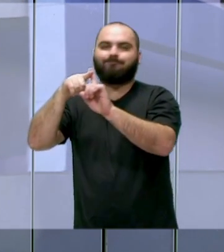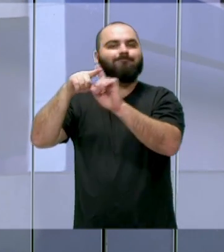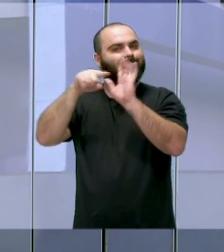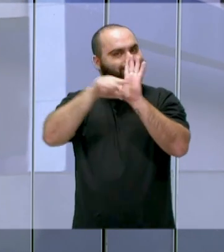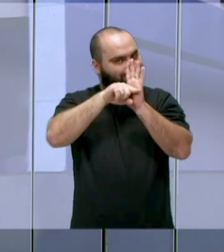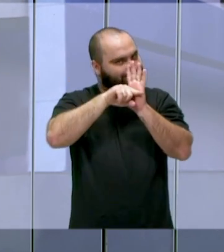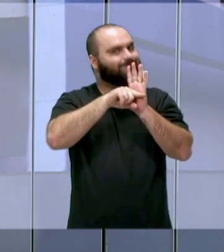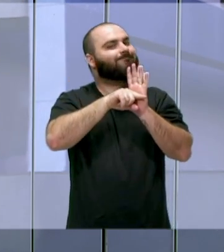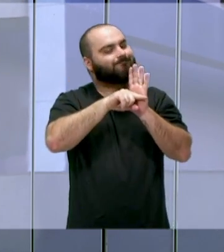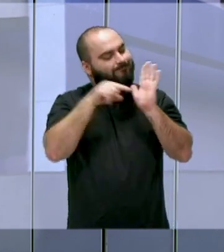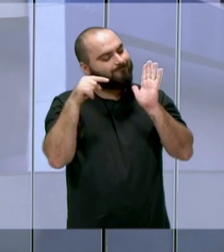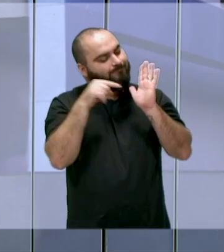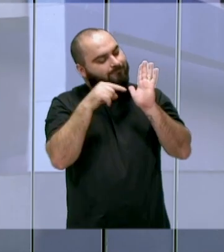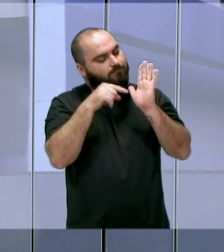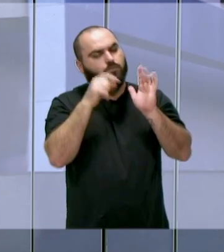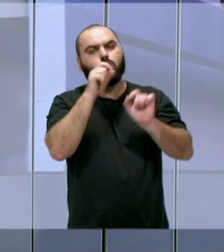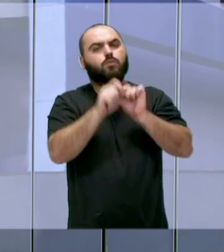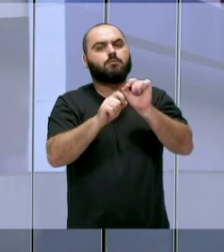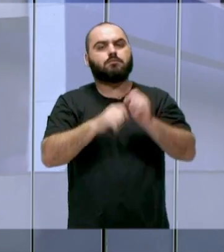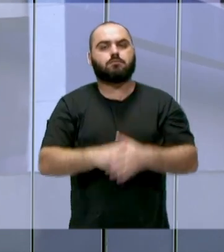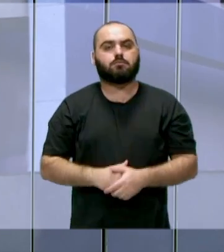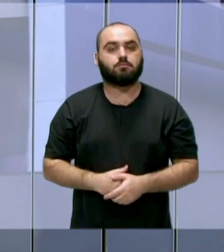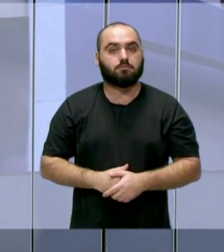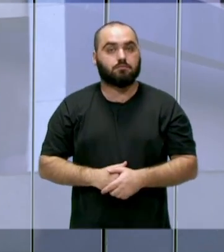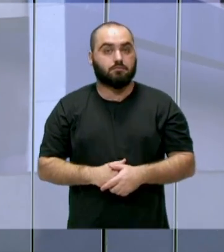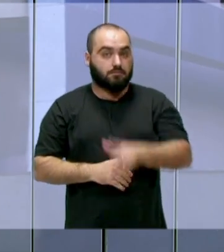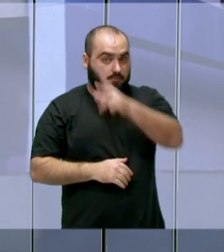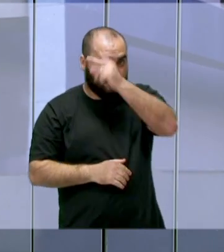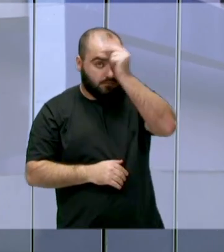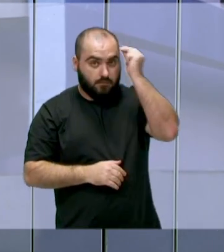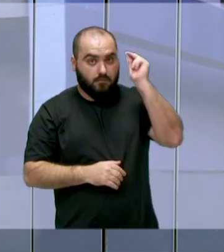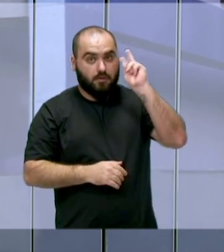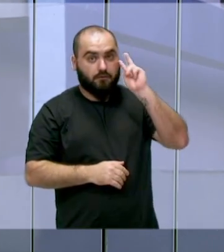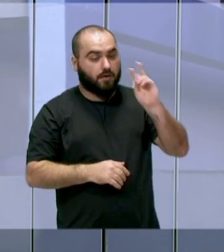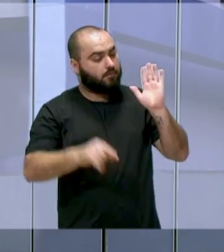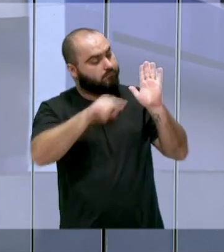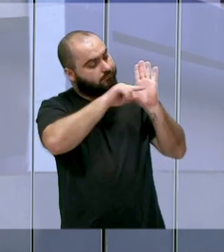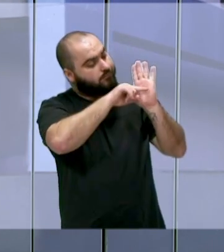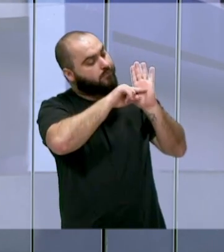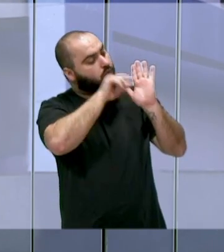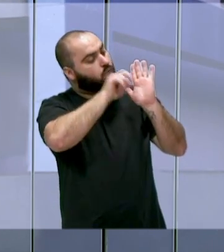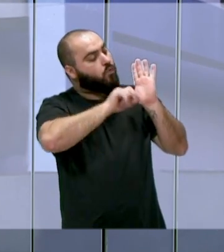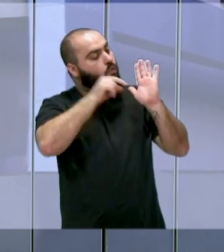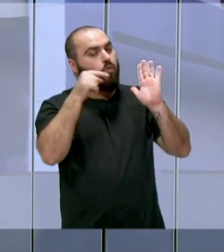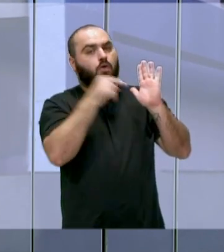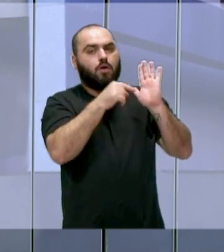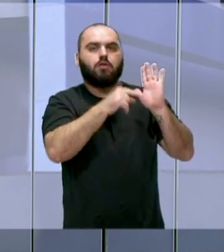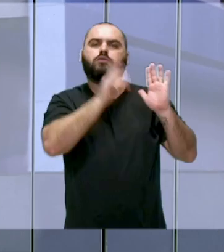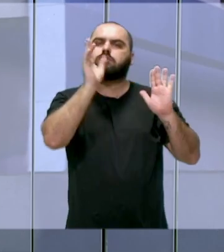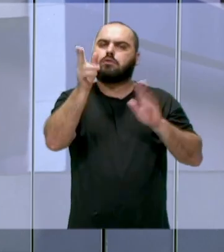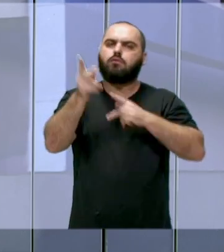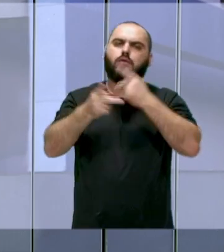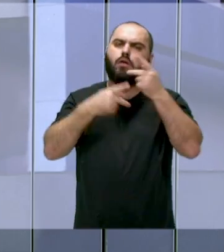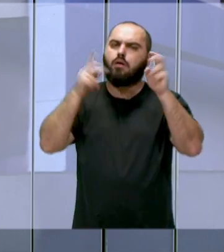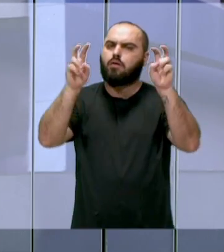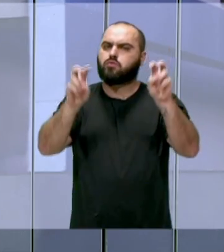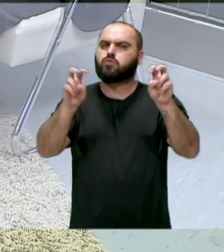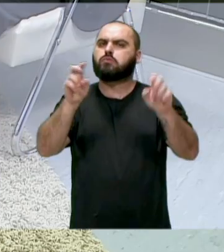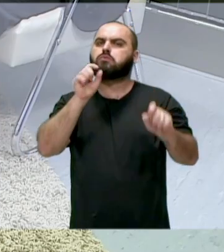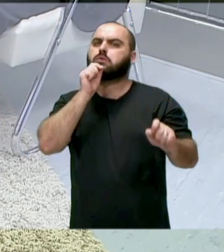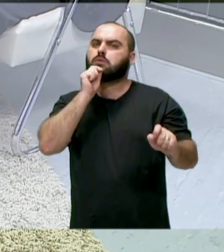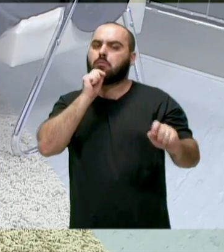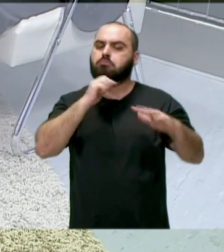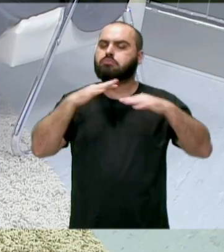público tem que se atentar ao lado negativo, querendo ver aquilo que dá para melhorar. Nós já tocamos em alguns assuntos aqui na Câmara, questão de